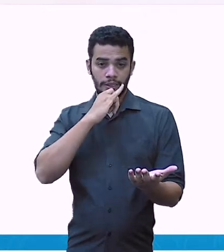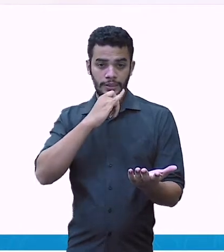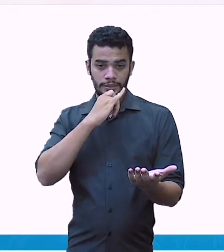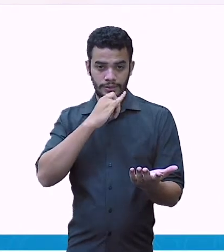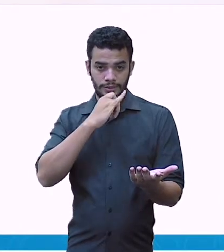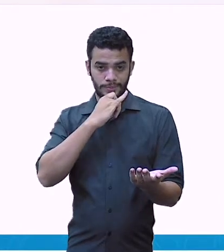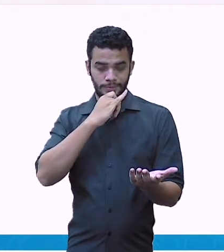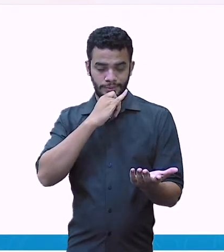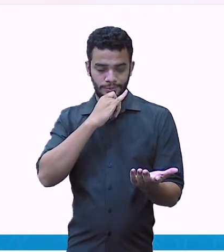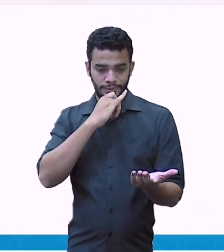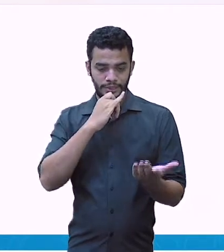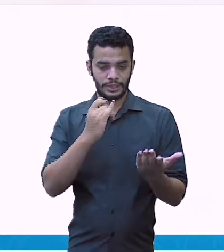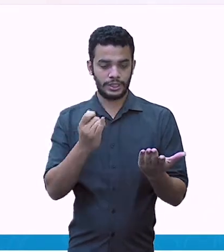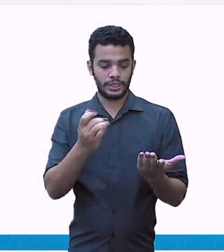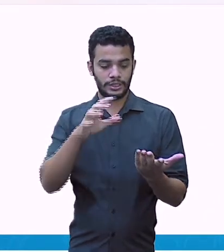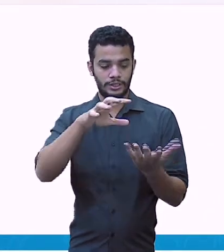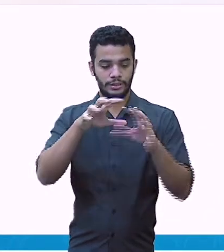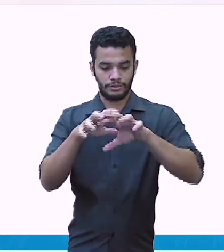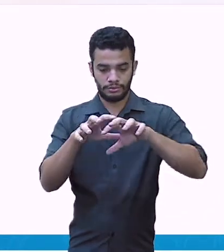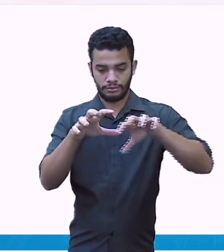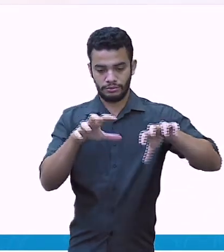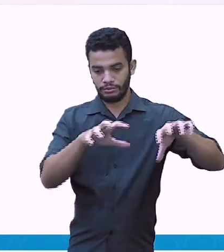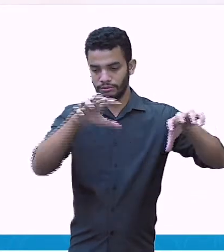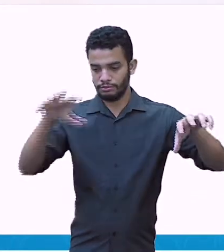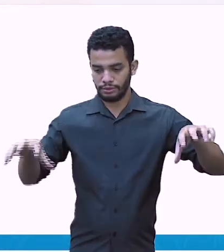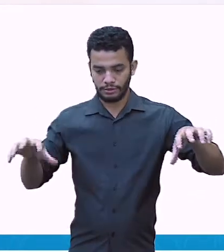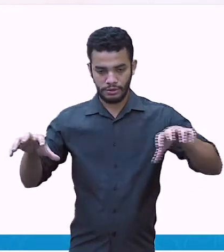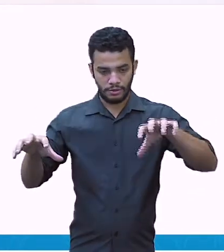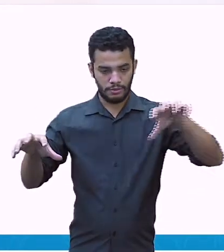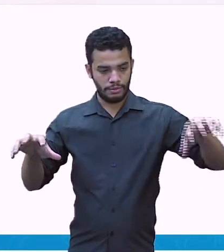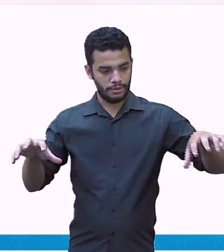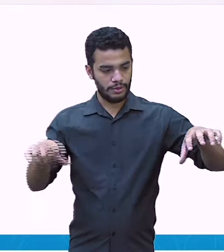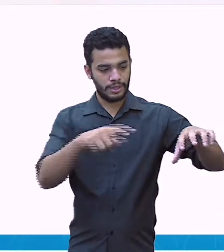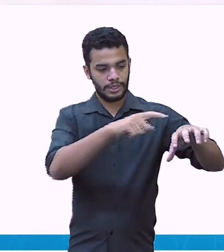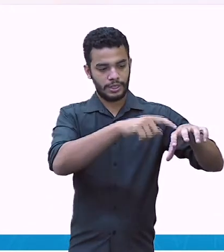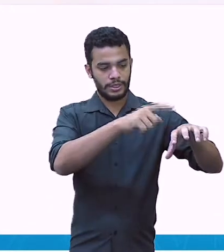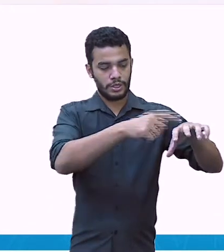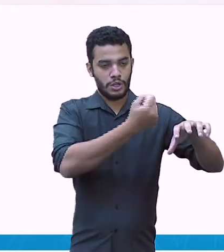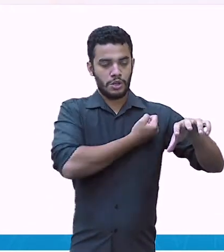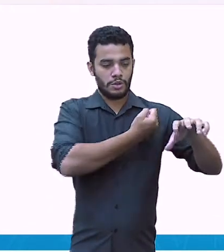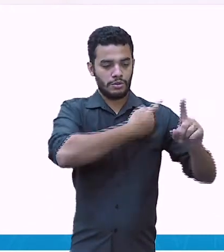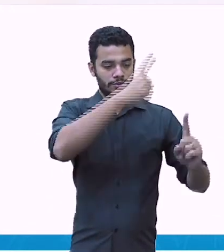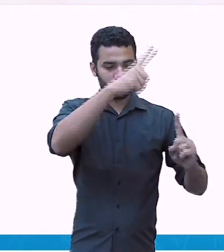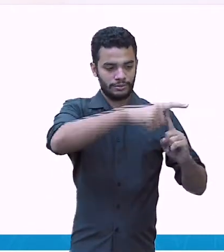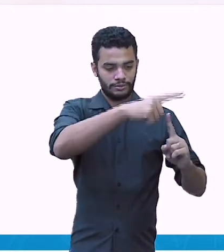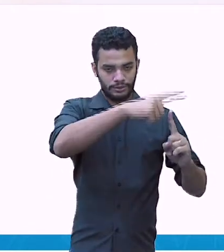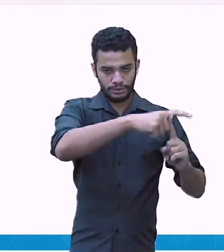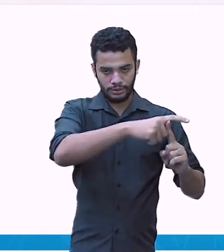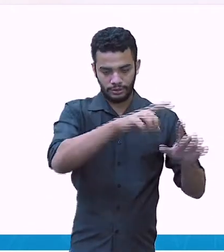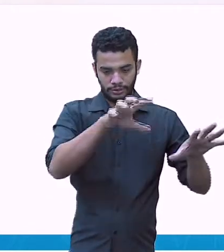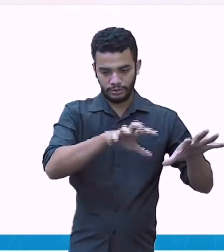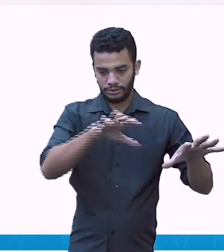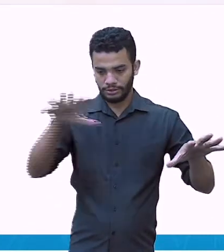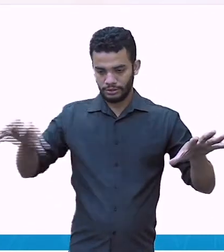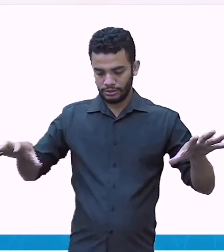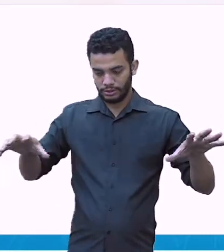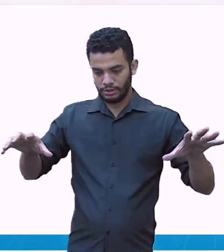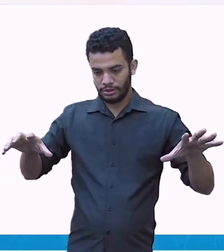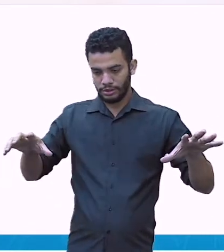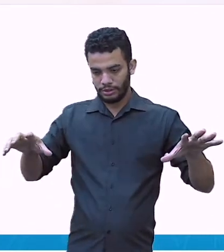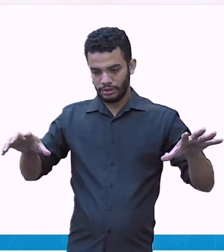inteira e parte decimal. Separadas por